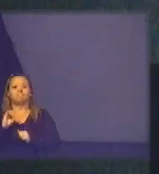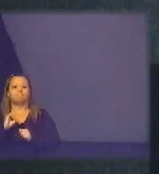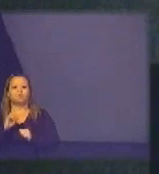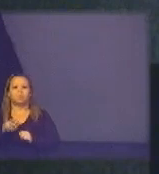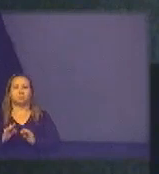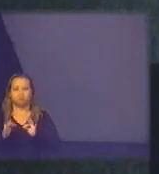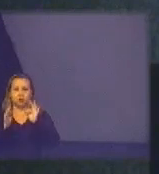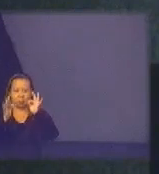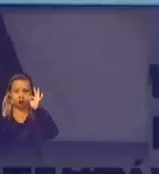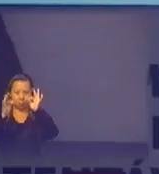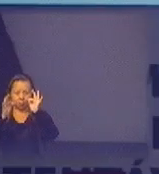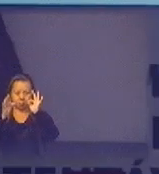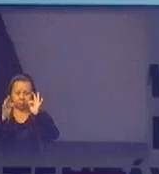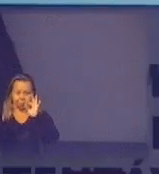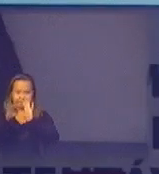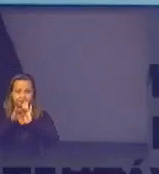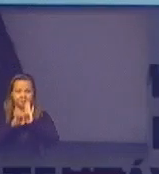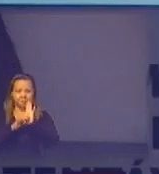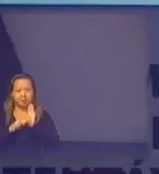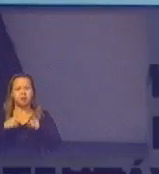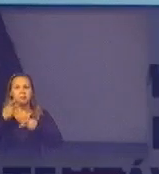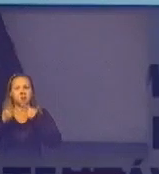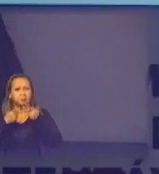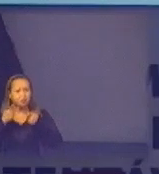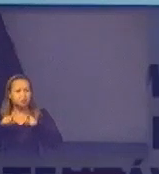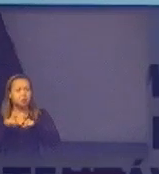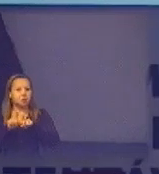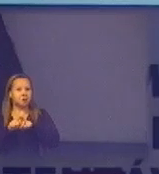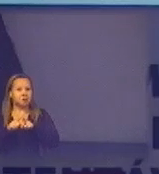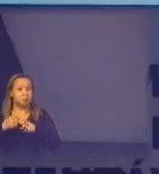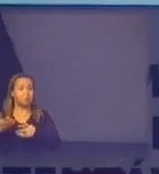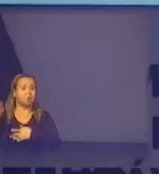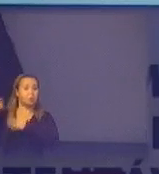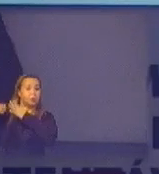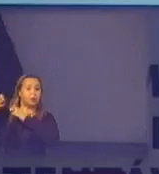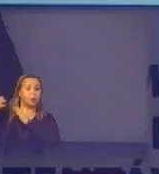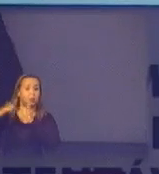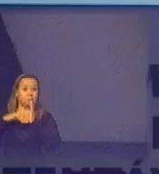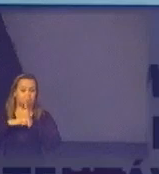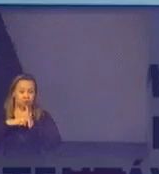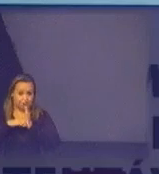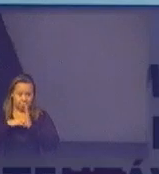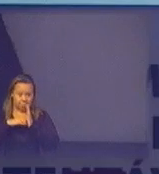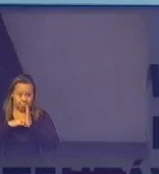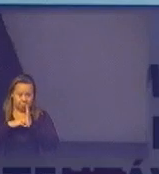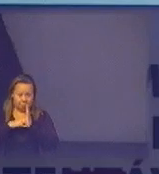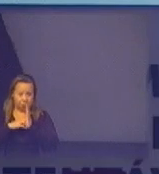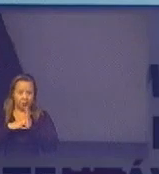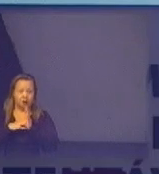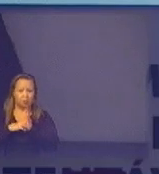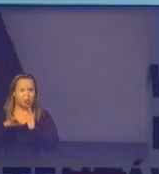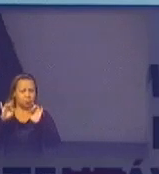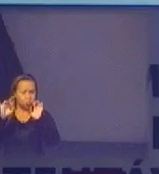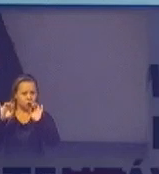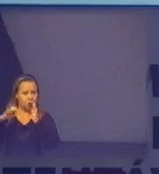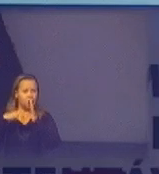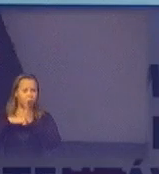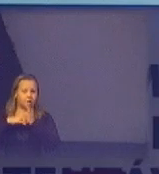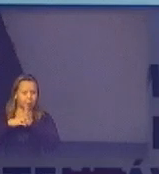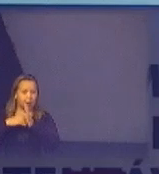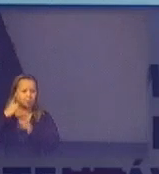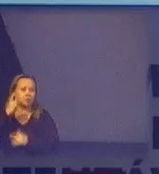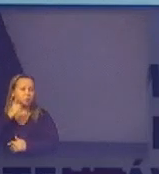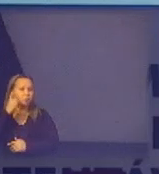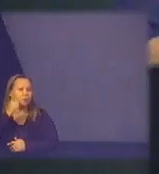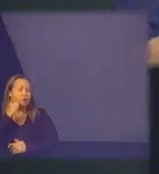também digo de outra coisa quando eu era da Câmara eu sou da Câmara mas quando eu era só da Câmara dos deputados